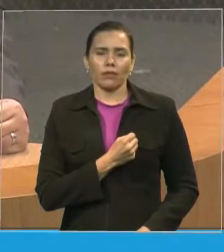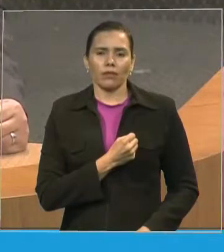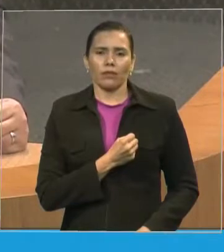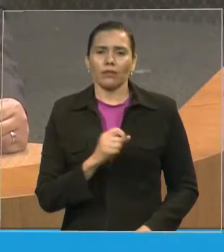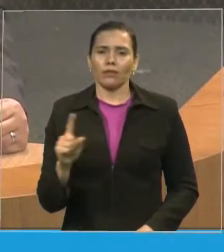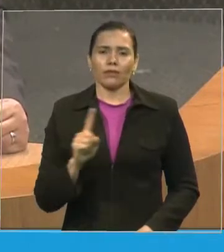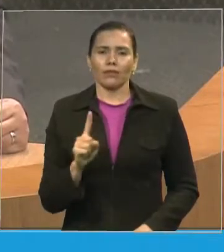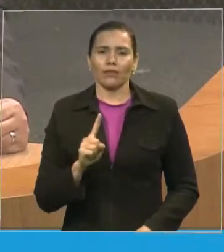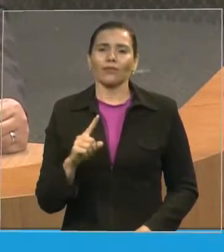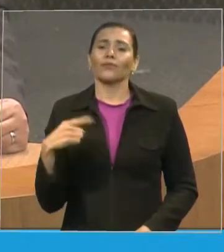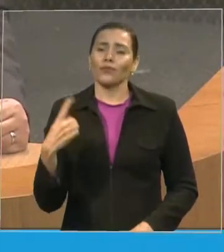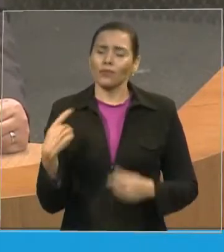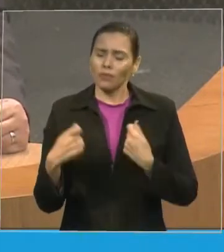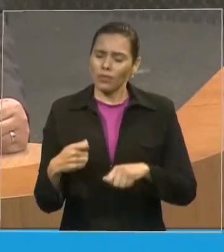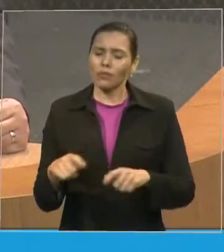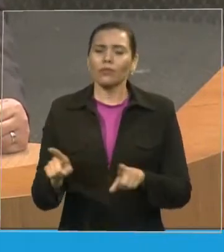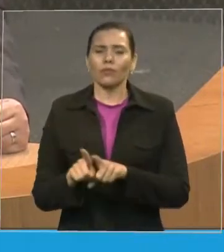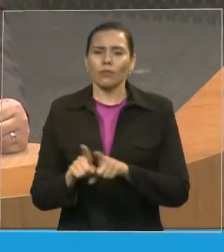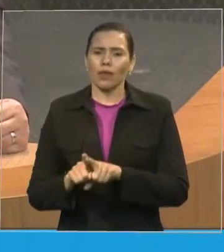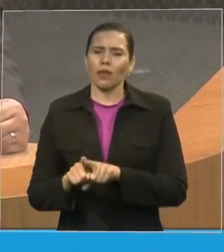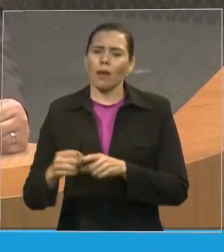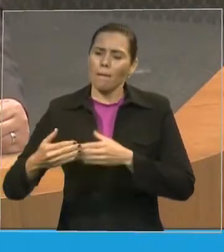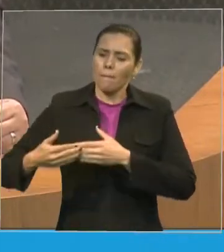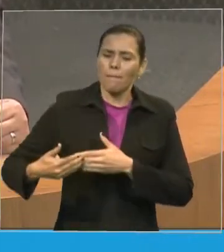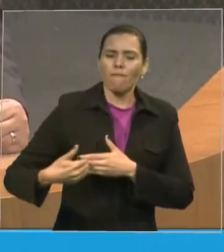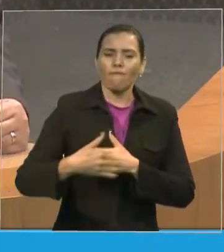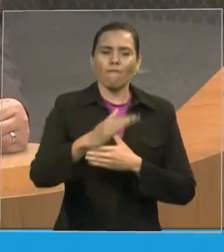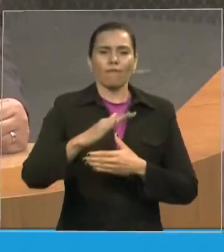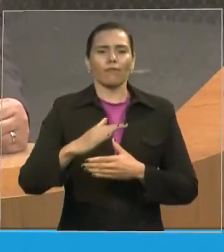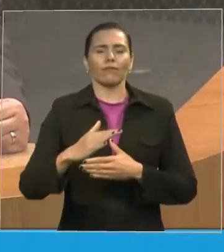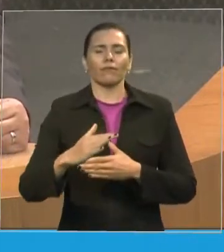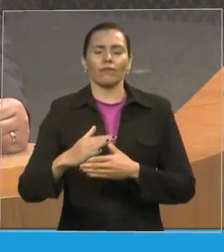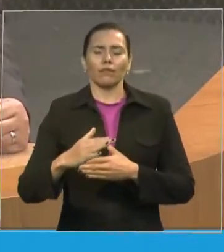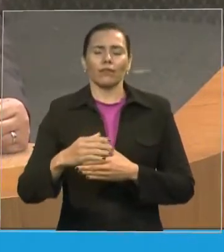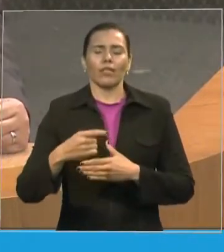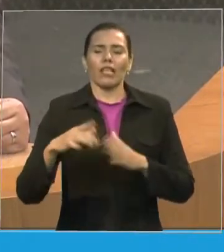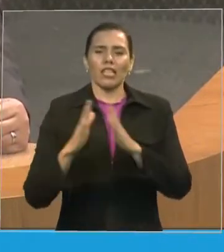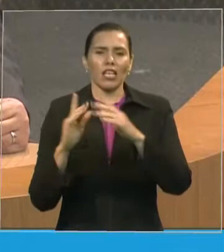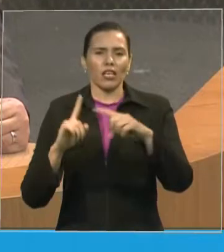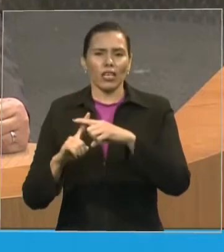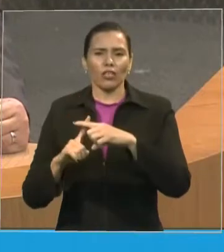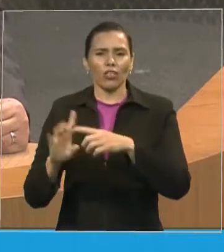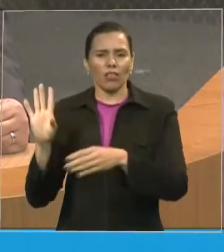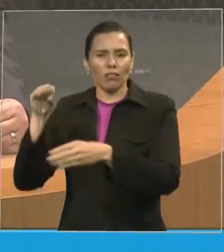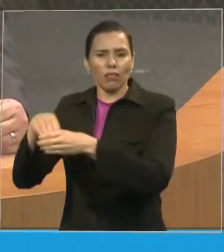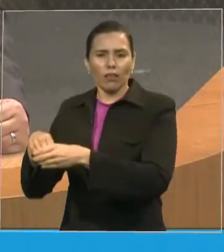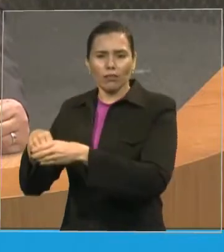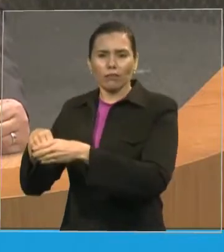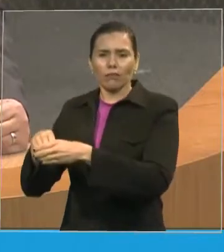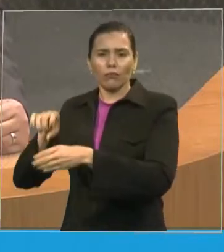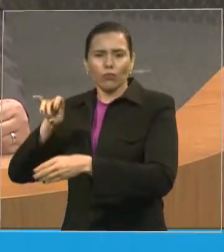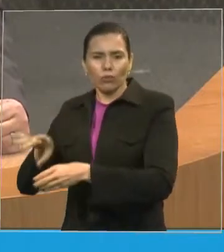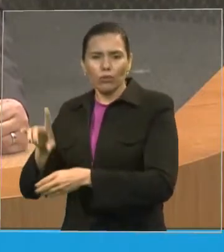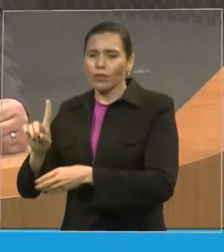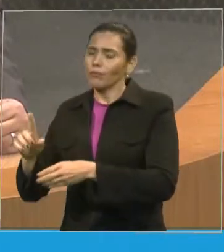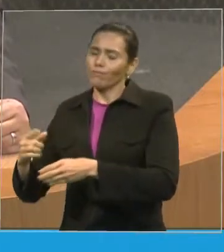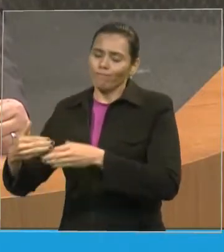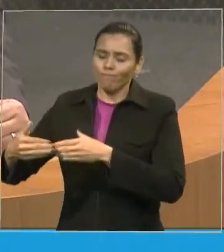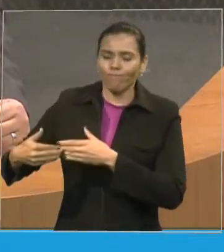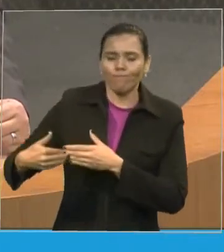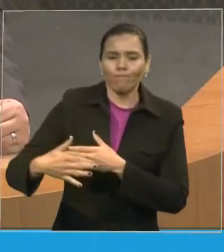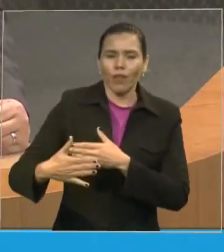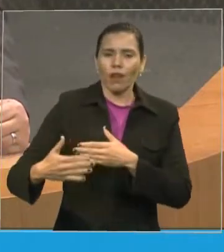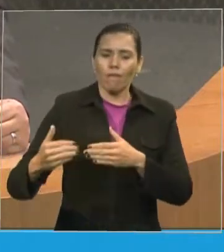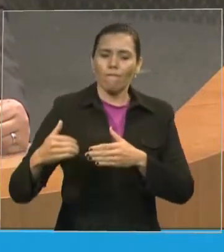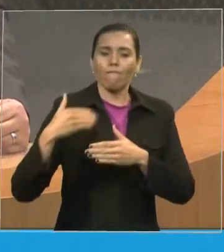luz fora de qualquer lugar fechado para clarear um pouquinho o Brasil que a gente se junte a